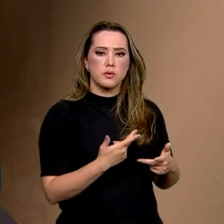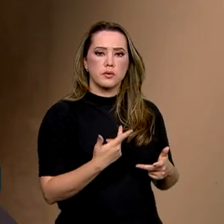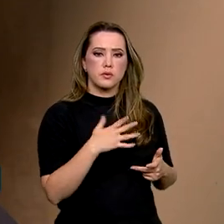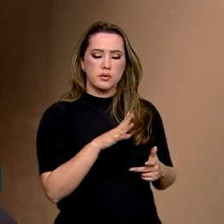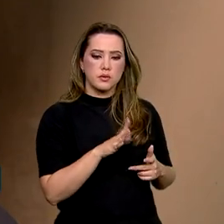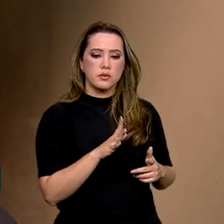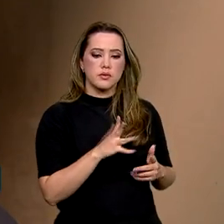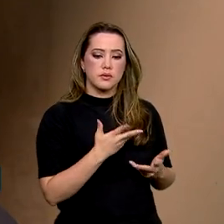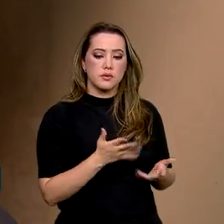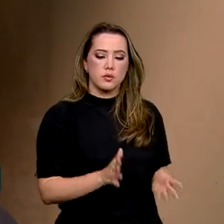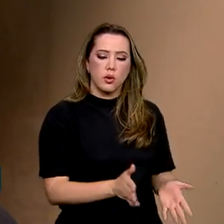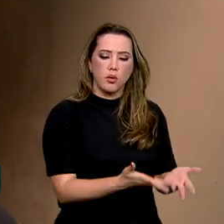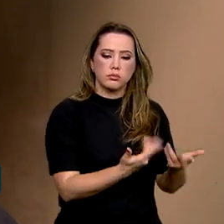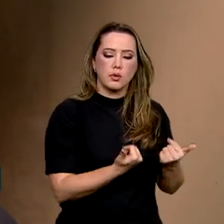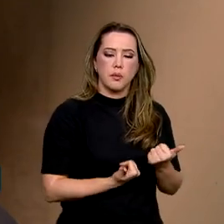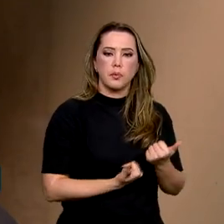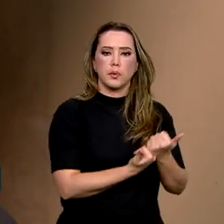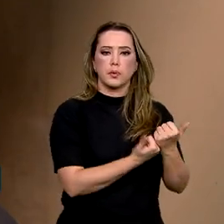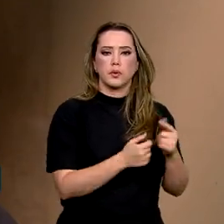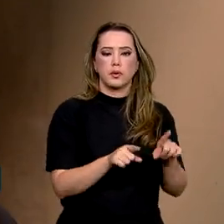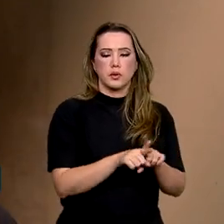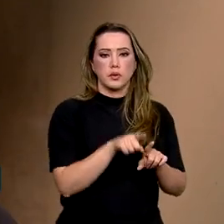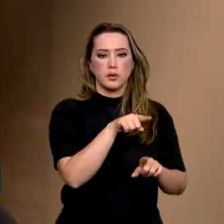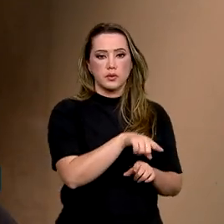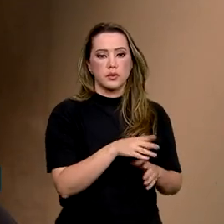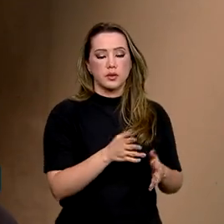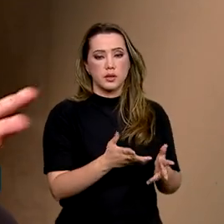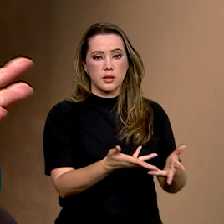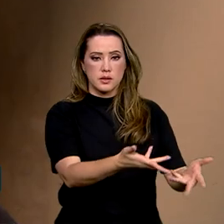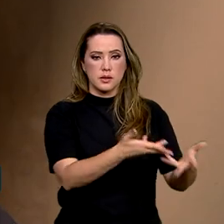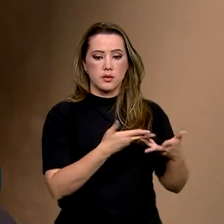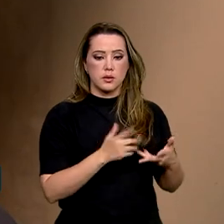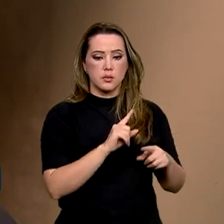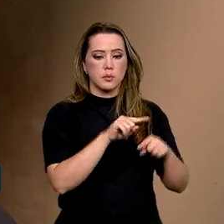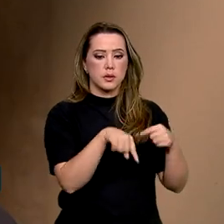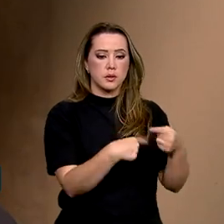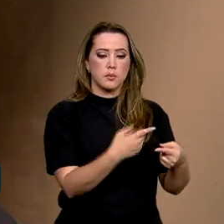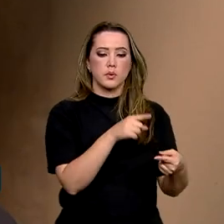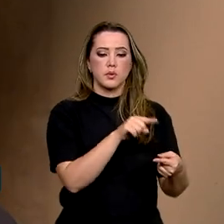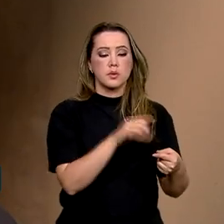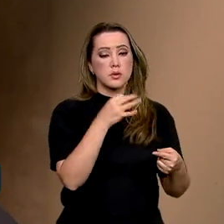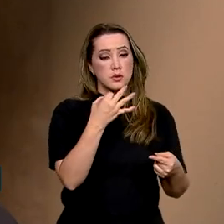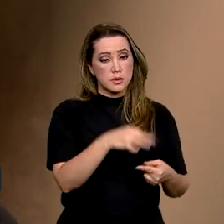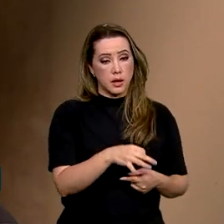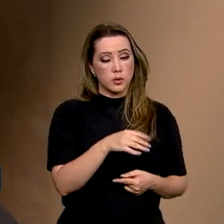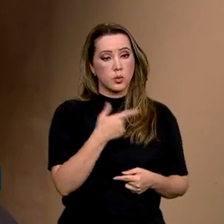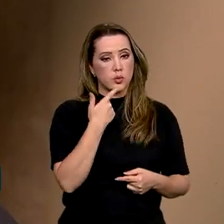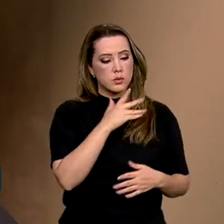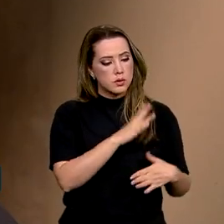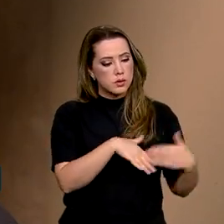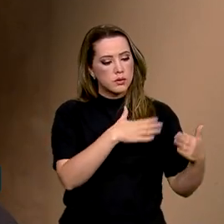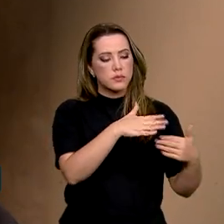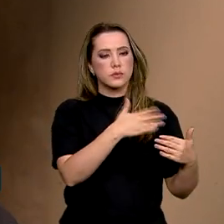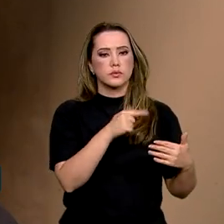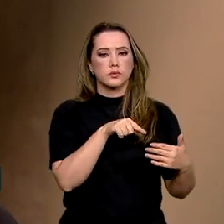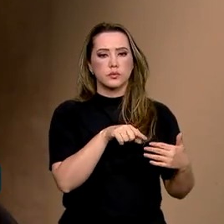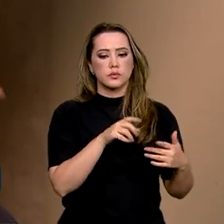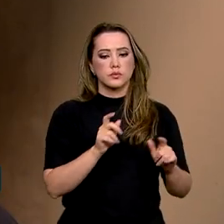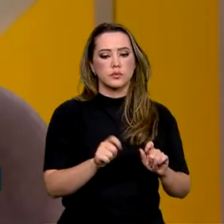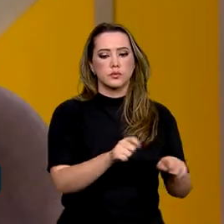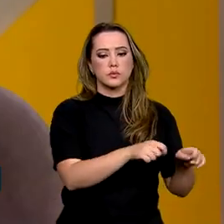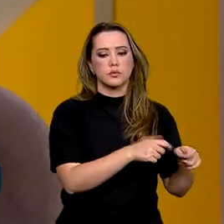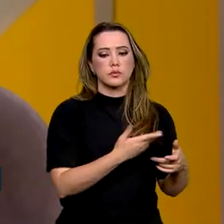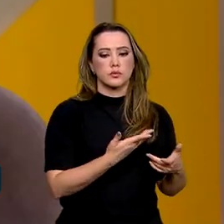assistência, ter essa extensão, ter esse acolhimento para depois realmente seguir como empreendedor,